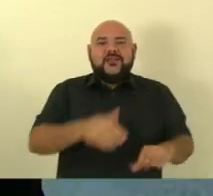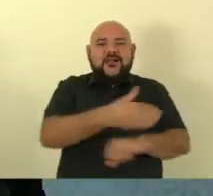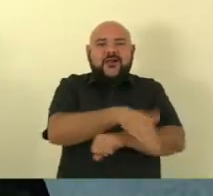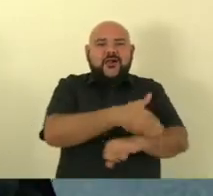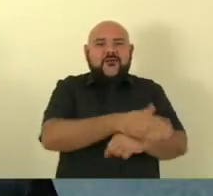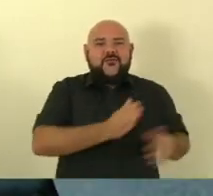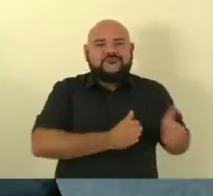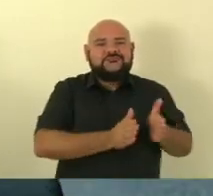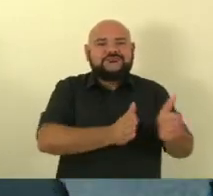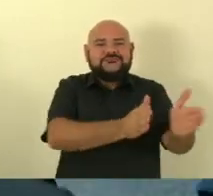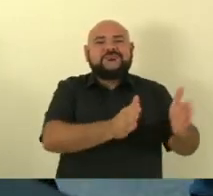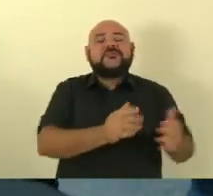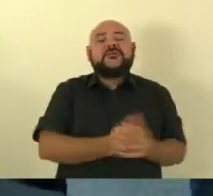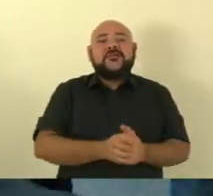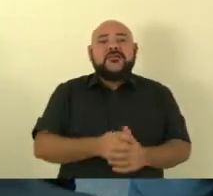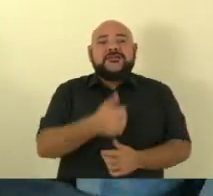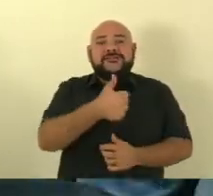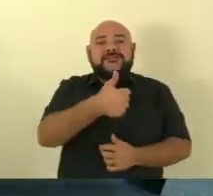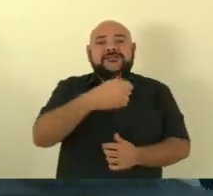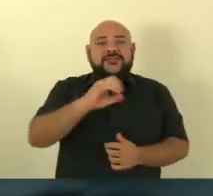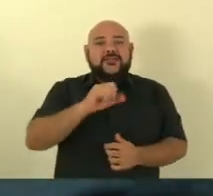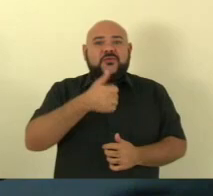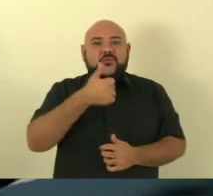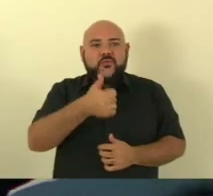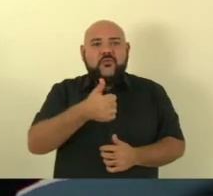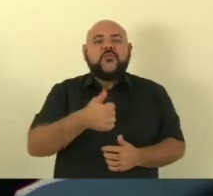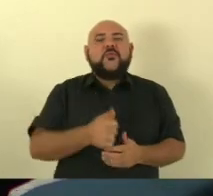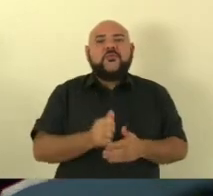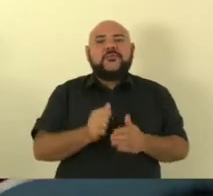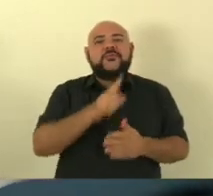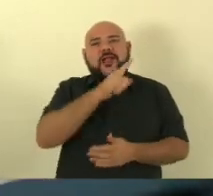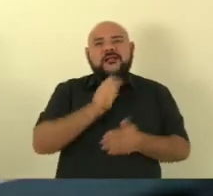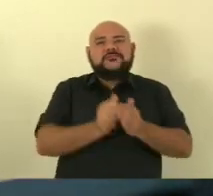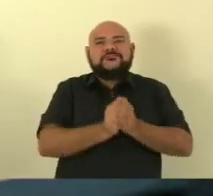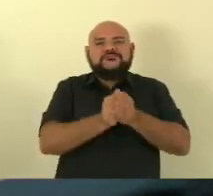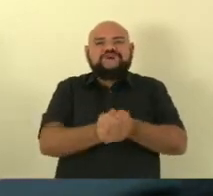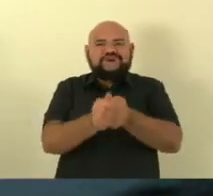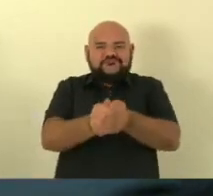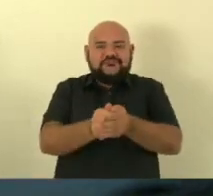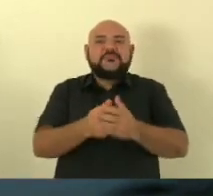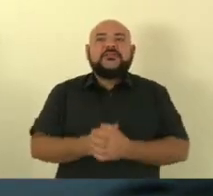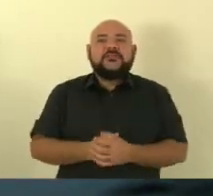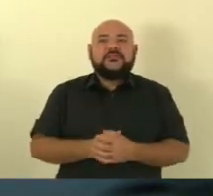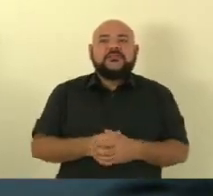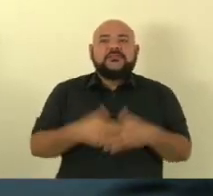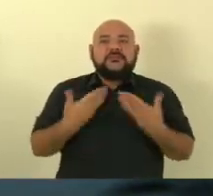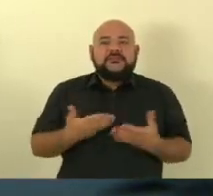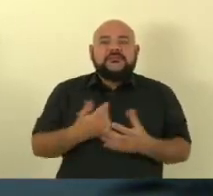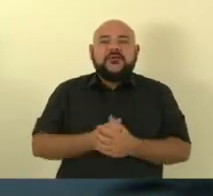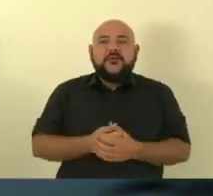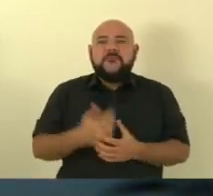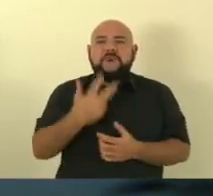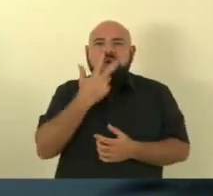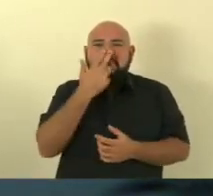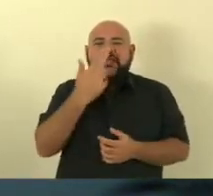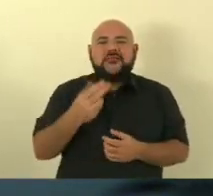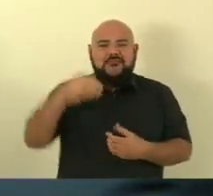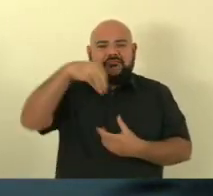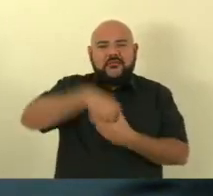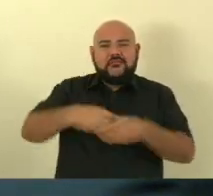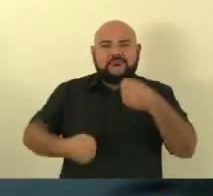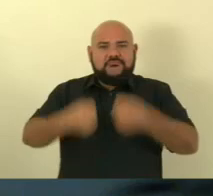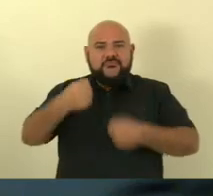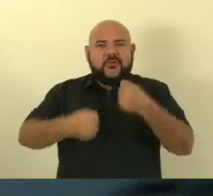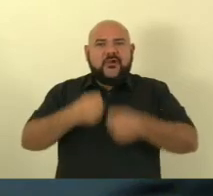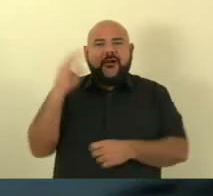Anchieta, presidente. E ele, segundo a Polícia Rodoviária Federal, ele passou mal e faleceu